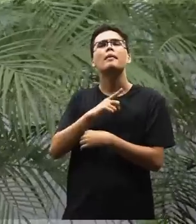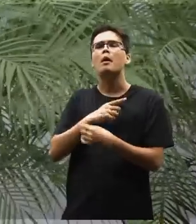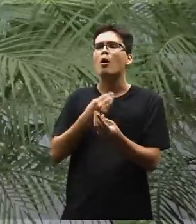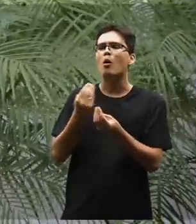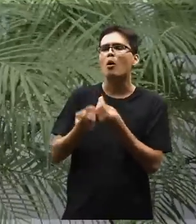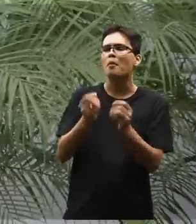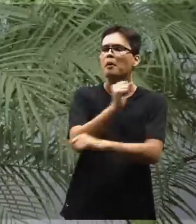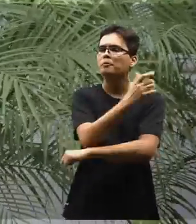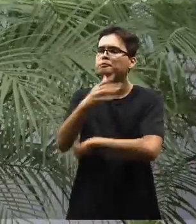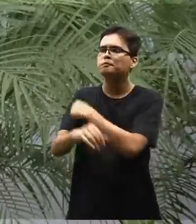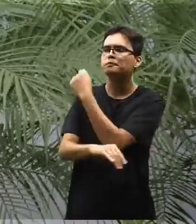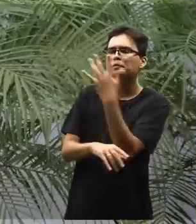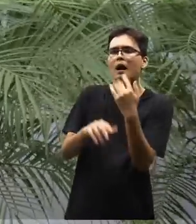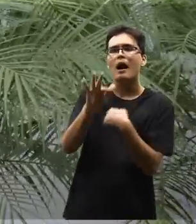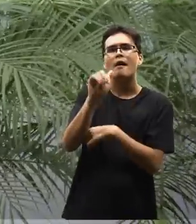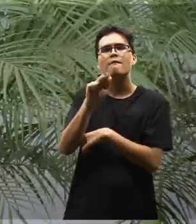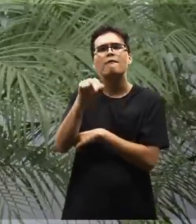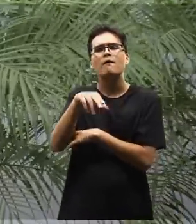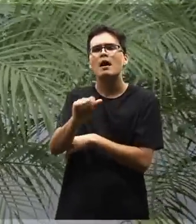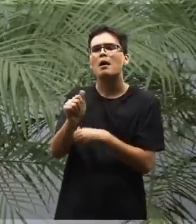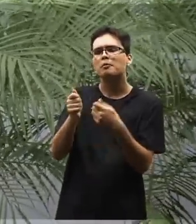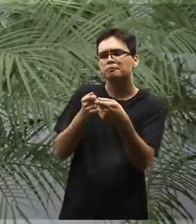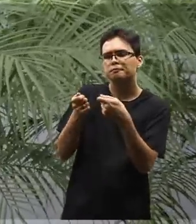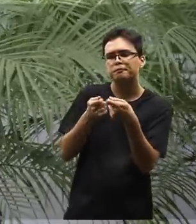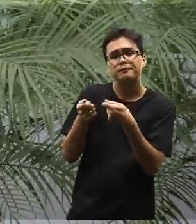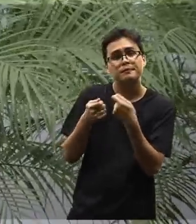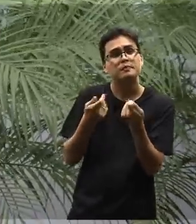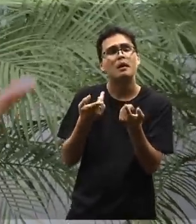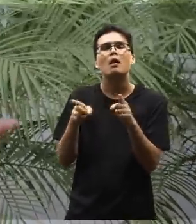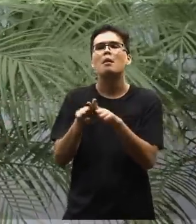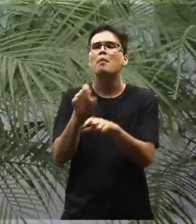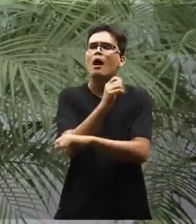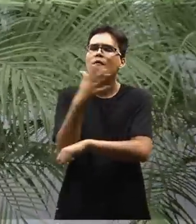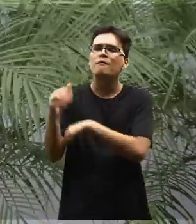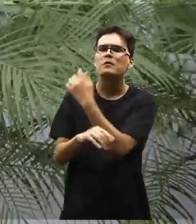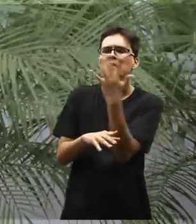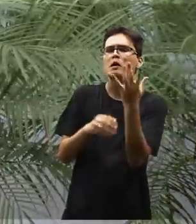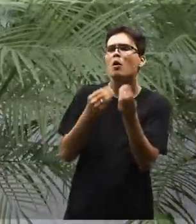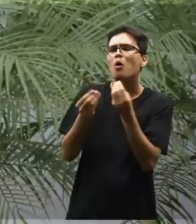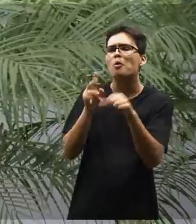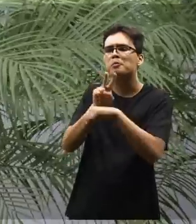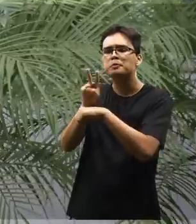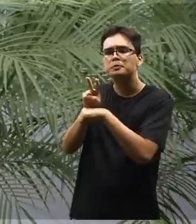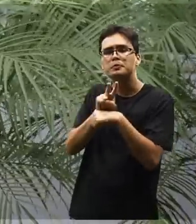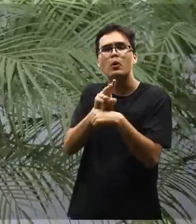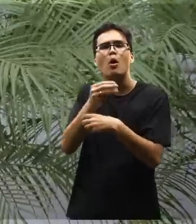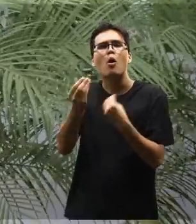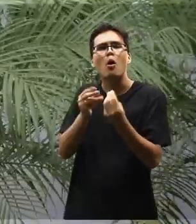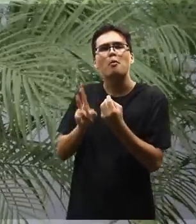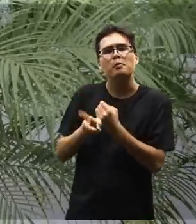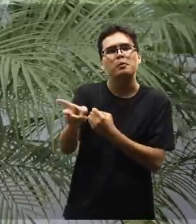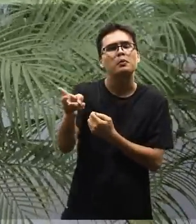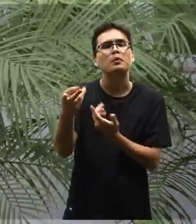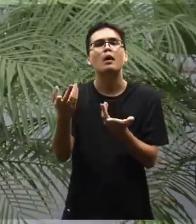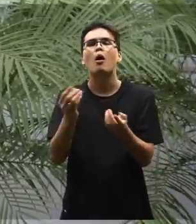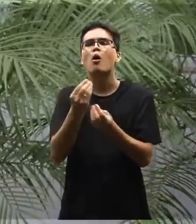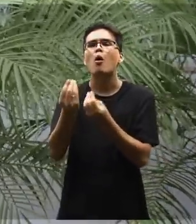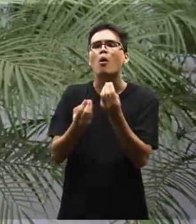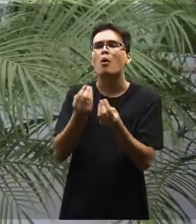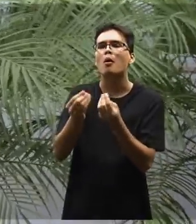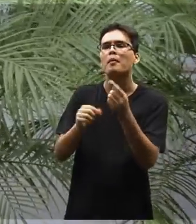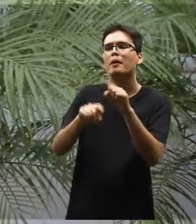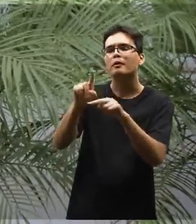desde a área de manejo de fauna, conservação de fauna, o manejo dessa floresta, como essa floresta pode ser conservada,